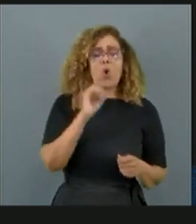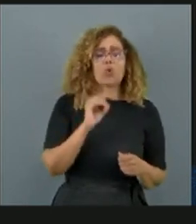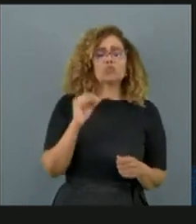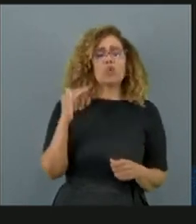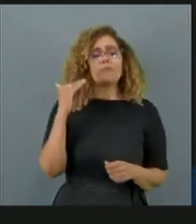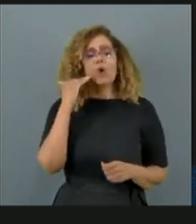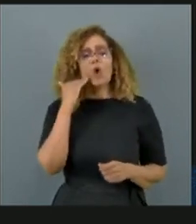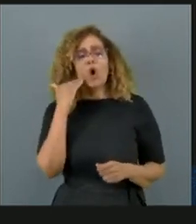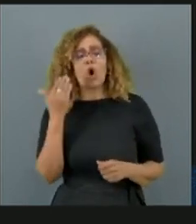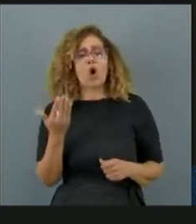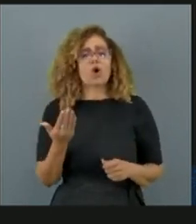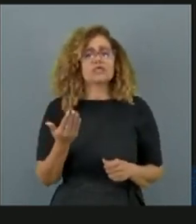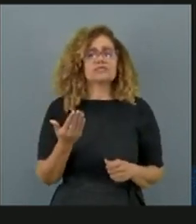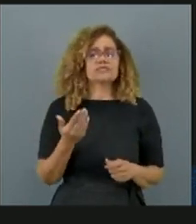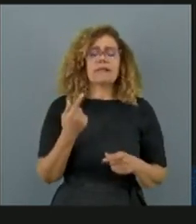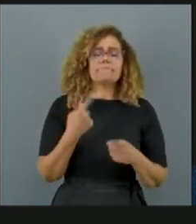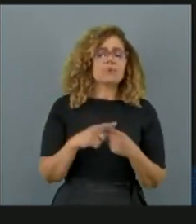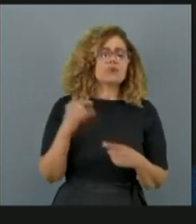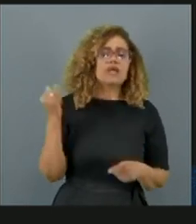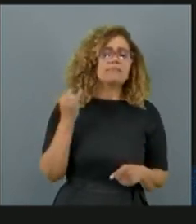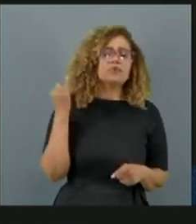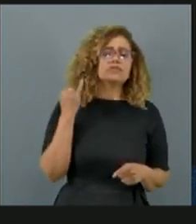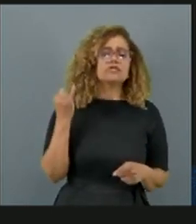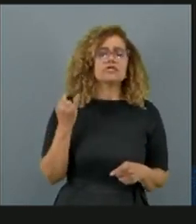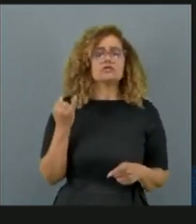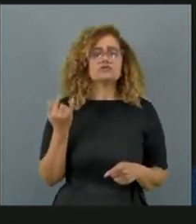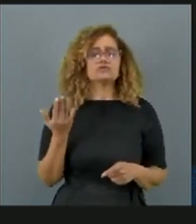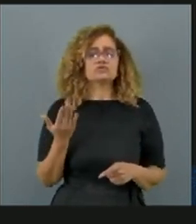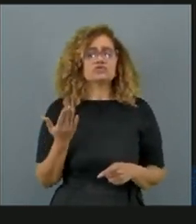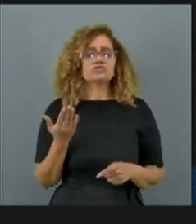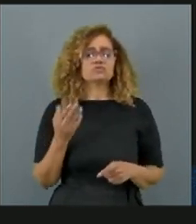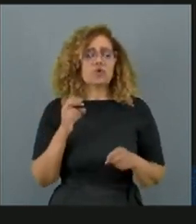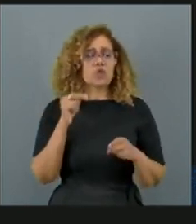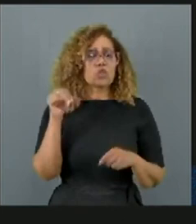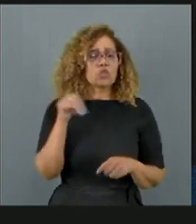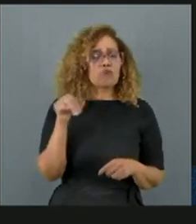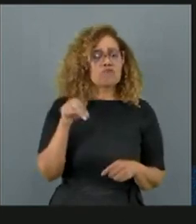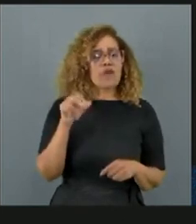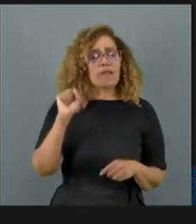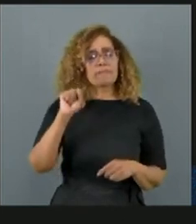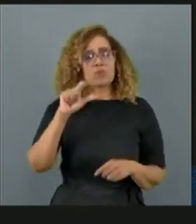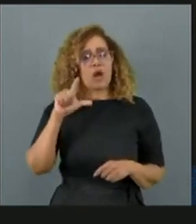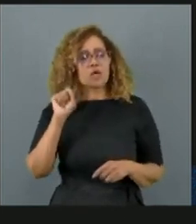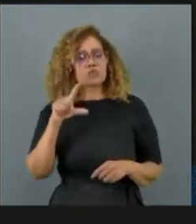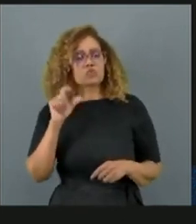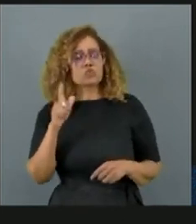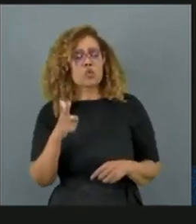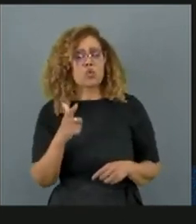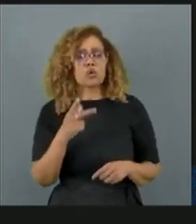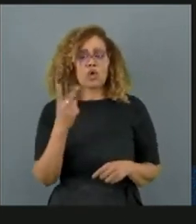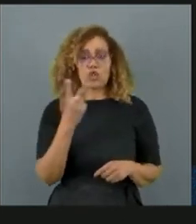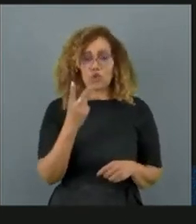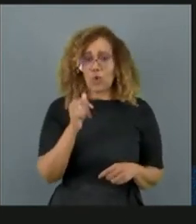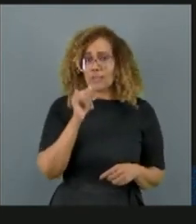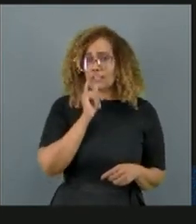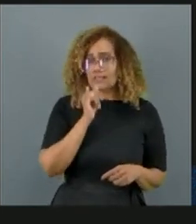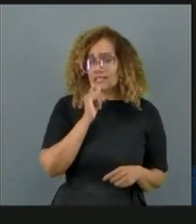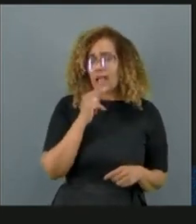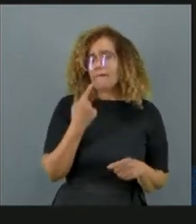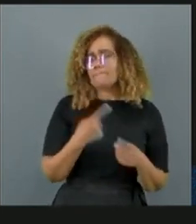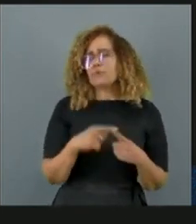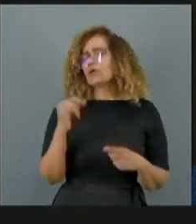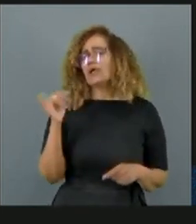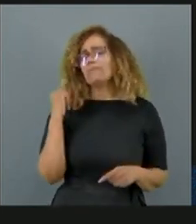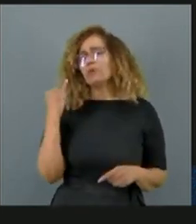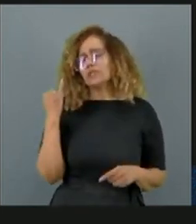pensarmos por que é importante a campanha Novembro Azul. Estou dando dois exemplos. É